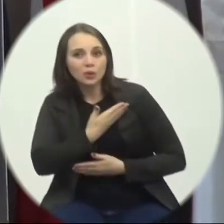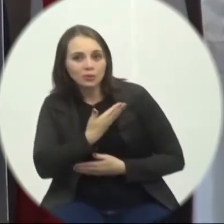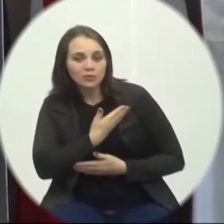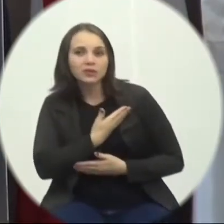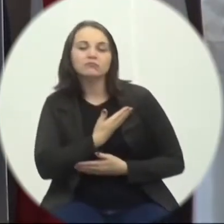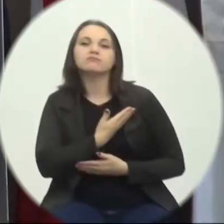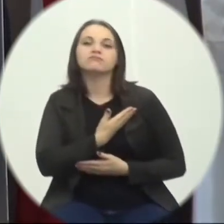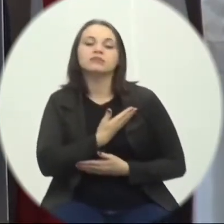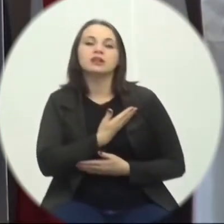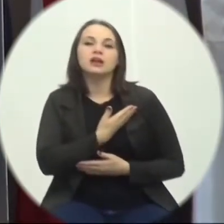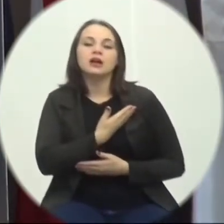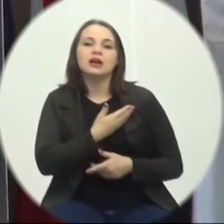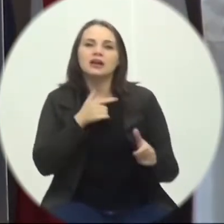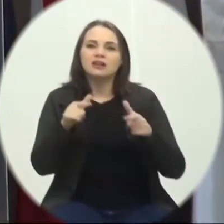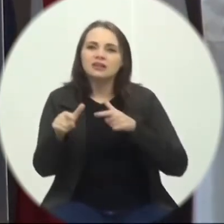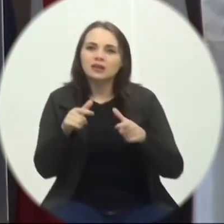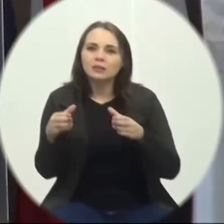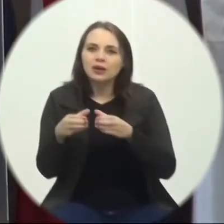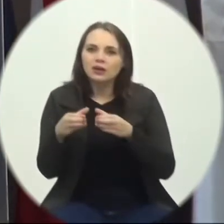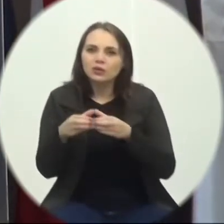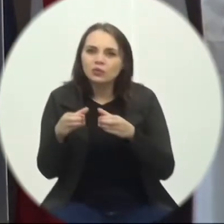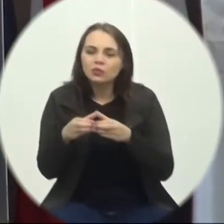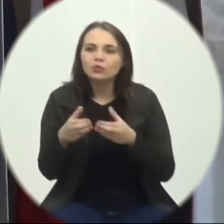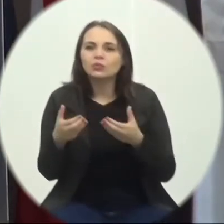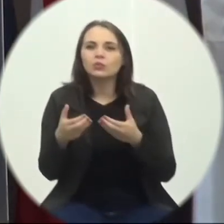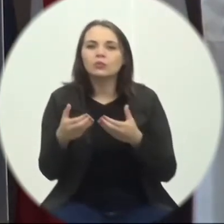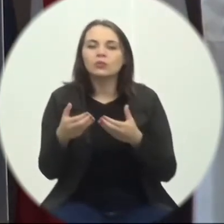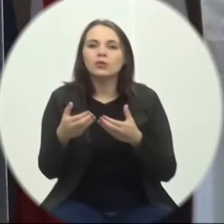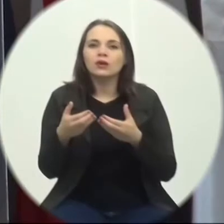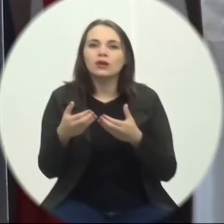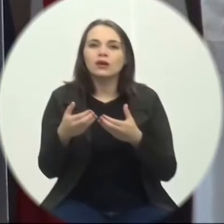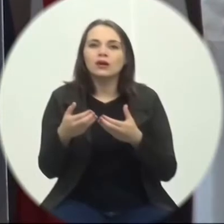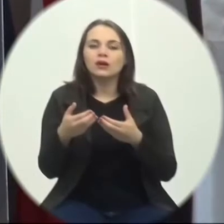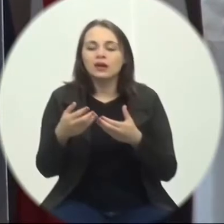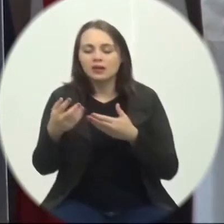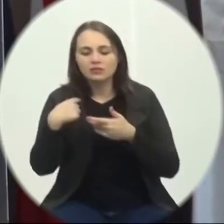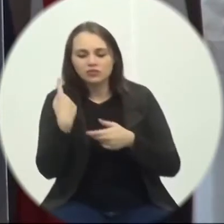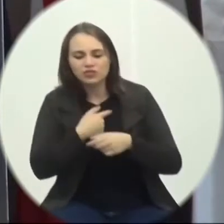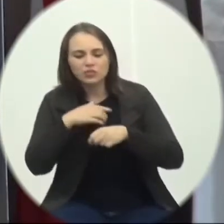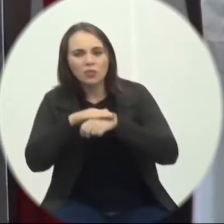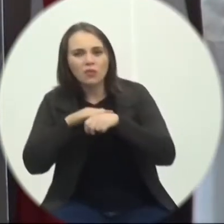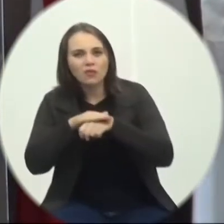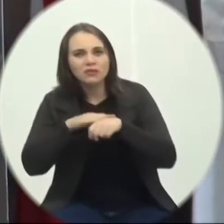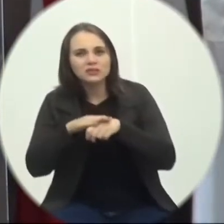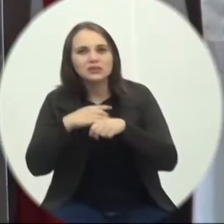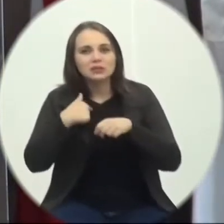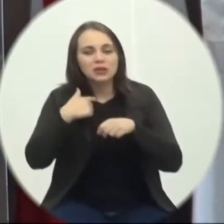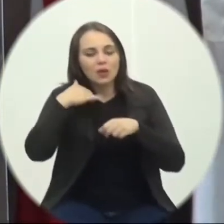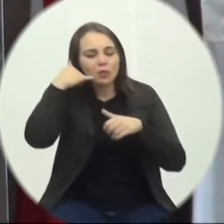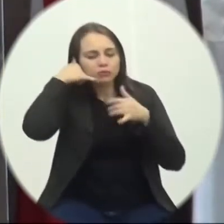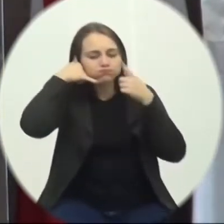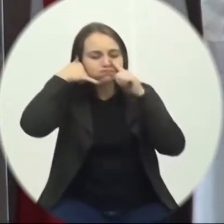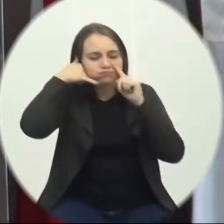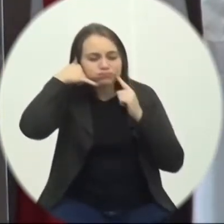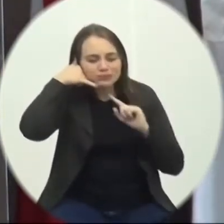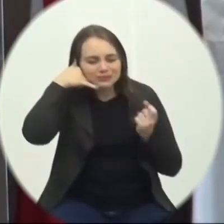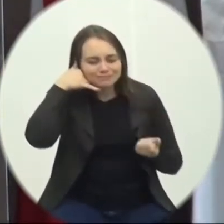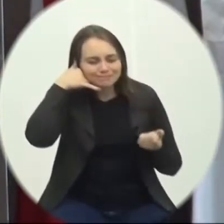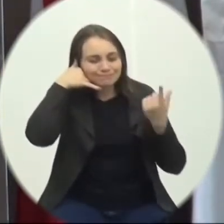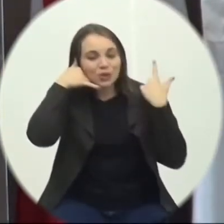-institucional O número da ANRE Que ele me passou Me fez chorar Por alguns instantes É alarmante